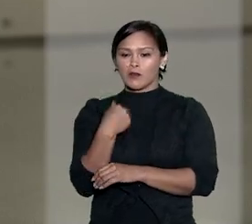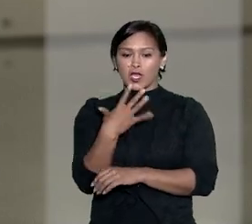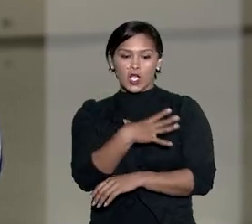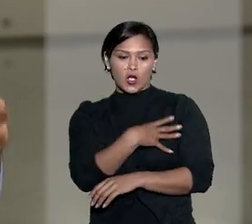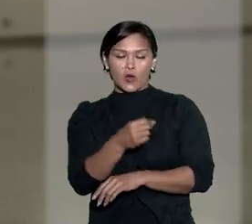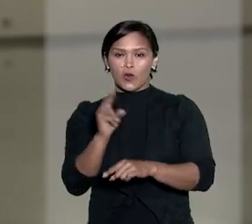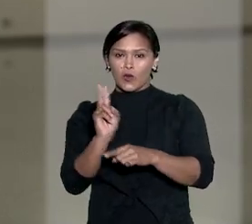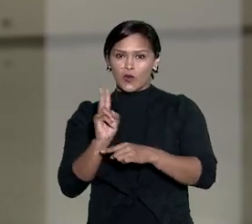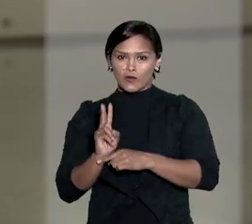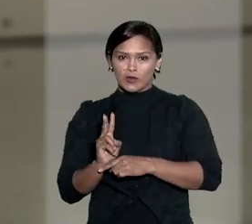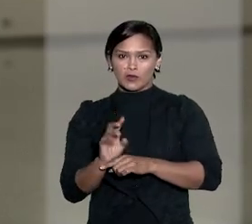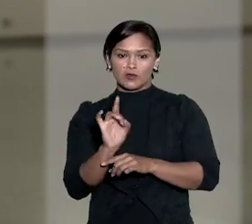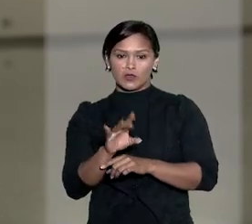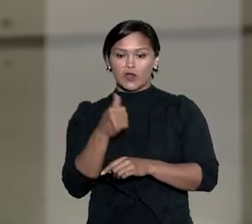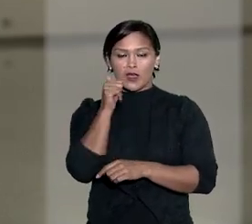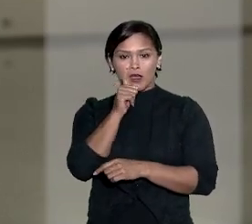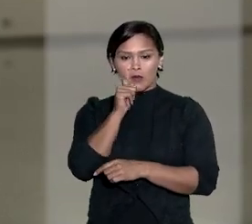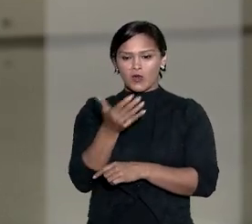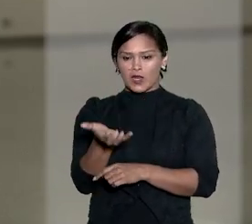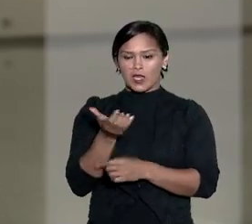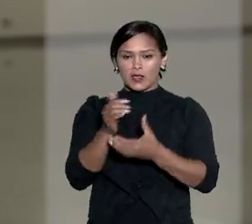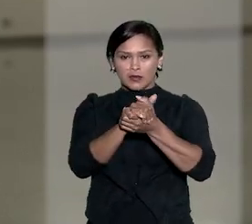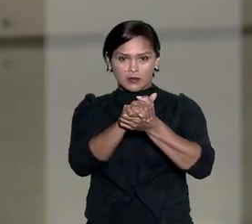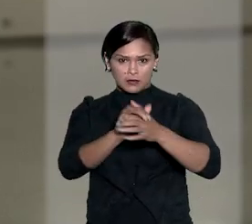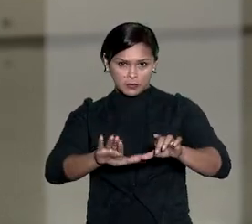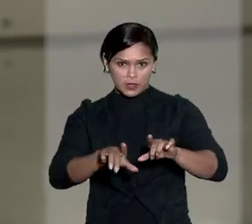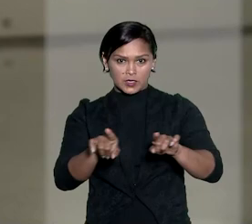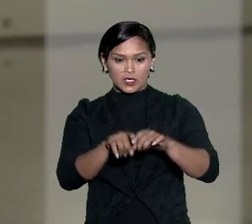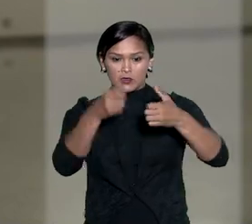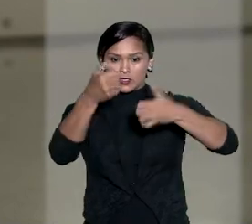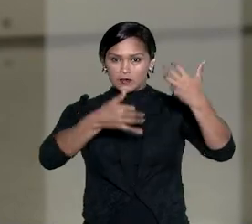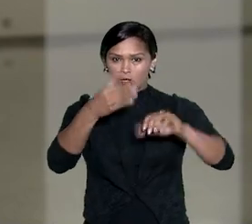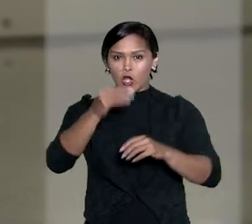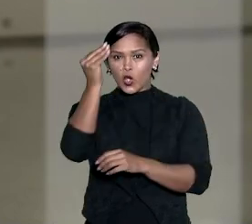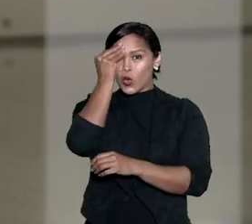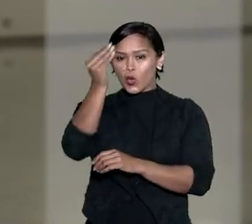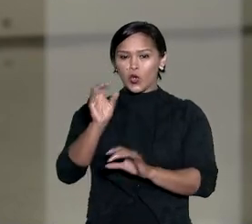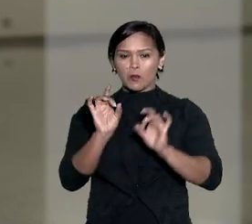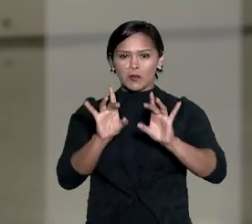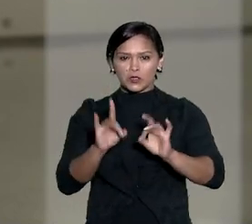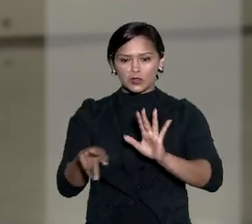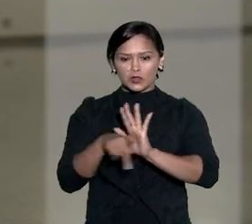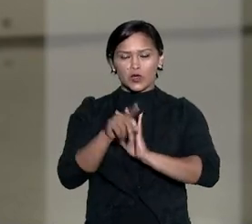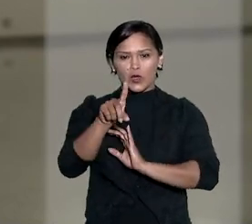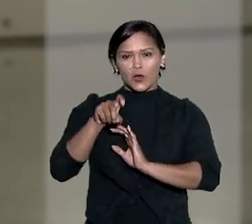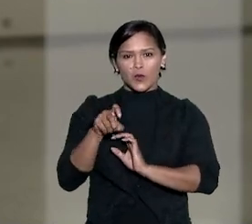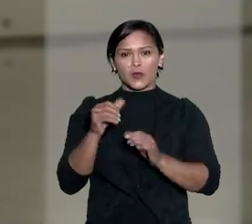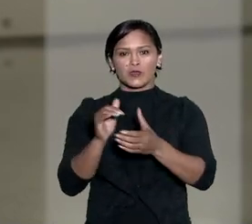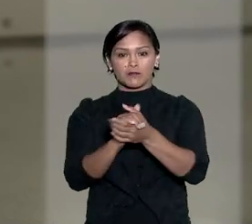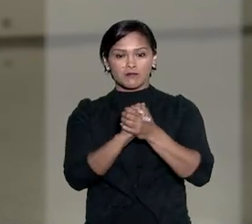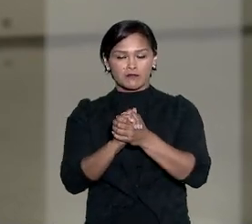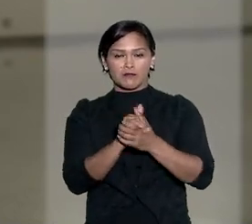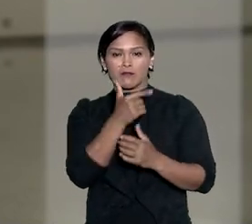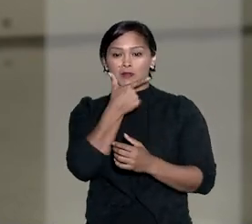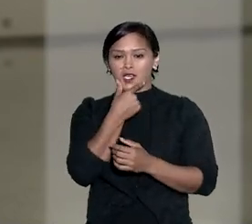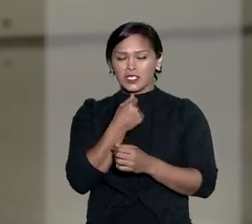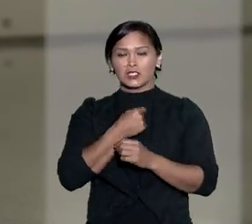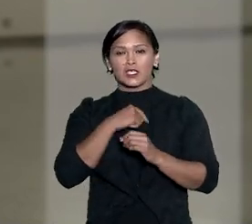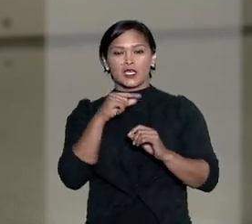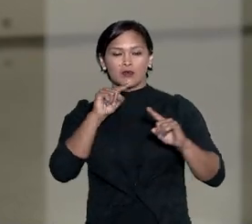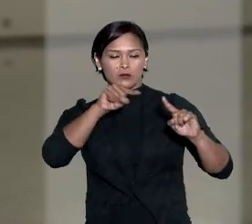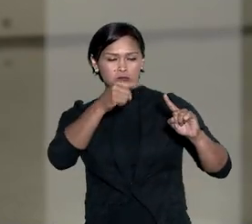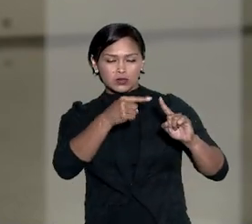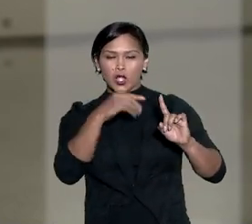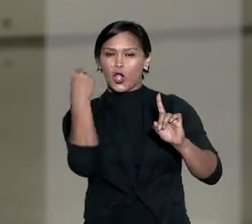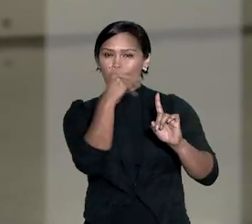e da guarda do filho do casal. A mulher requereu a separação alegando culpa exclusiva do ex-marido, que ameaçou